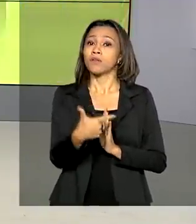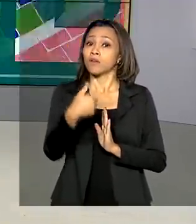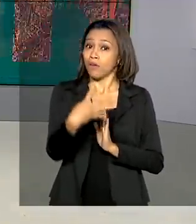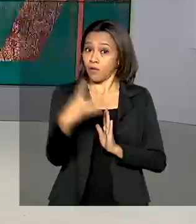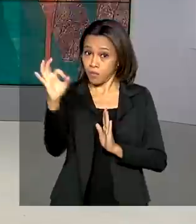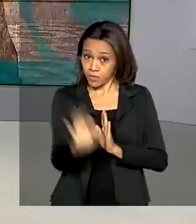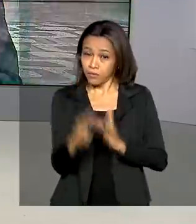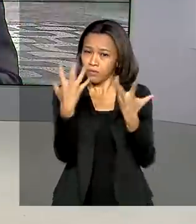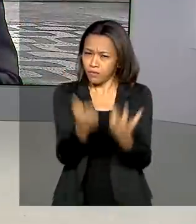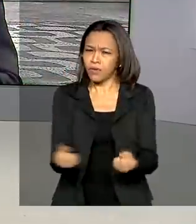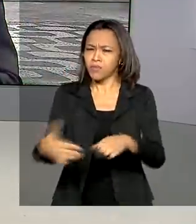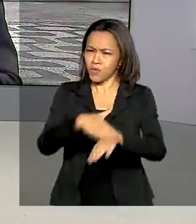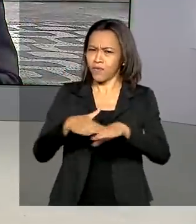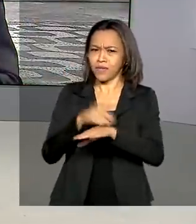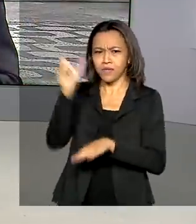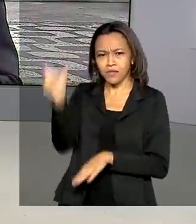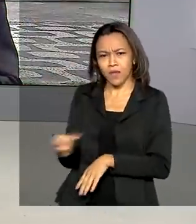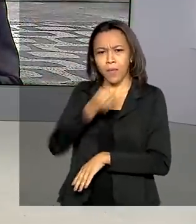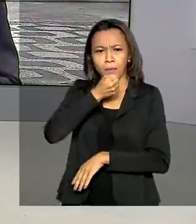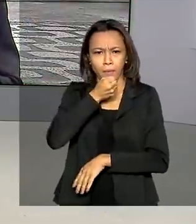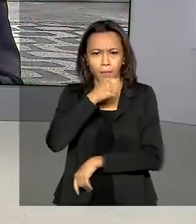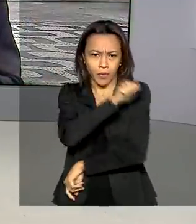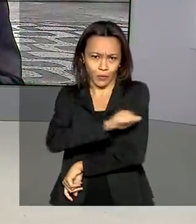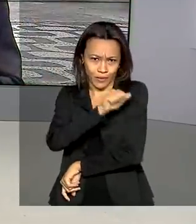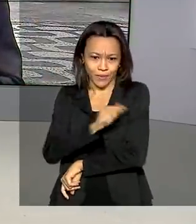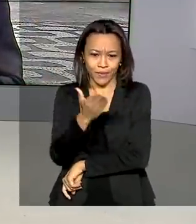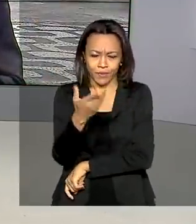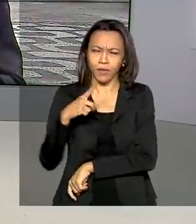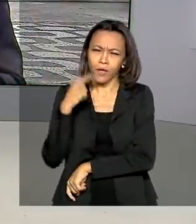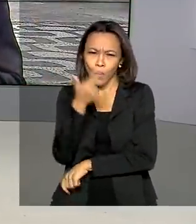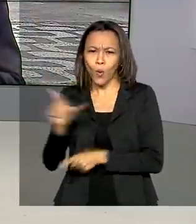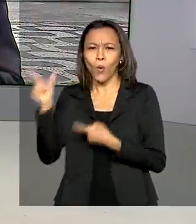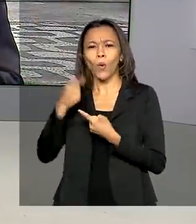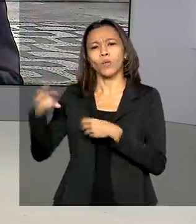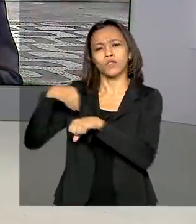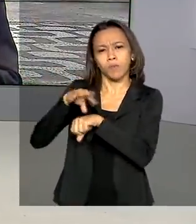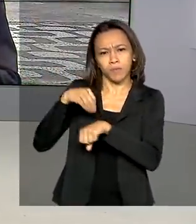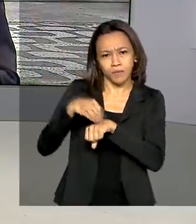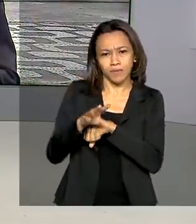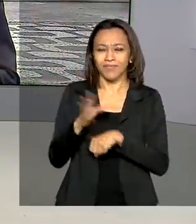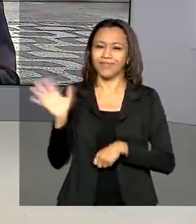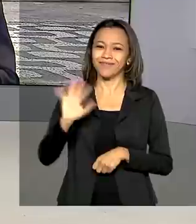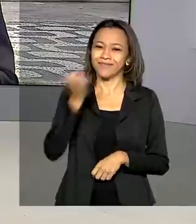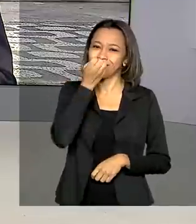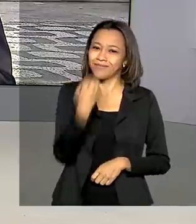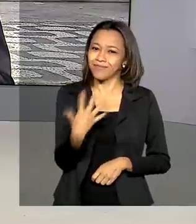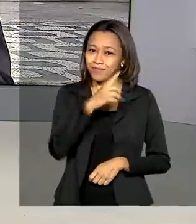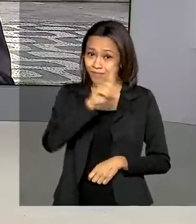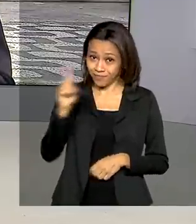Janeiro conversar com o Maurício de Almeida. Ele traz para a gente agora outras informações. Oi, Maurício, bom dia!